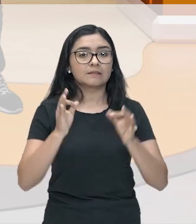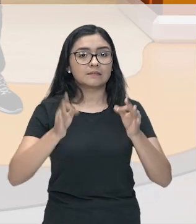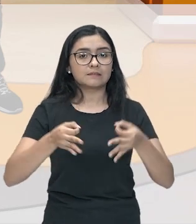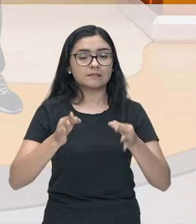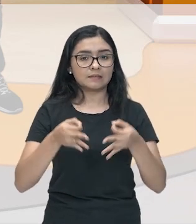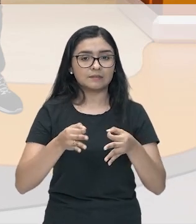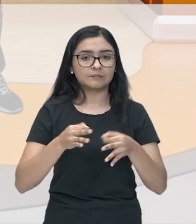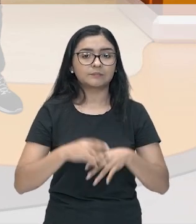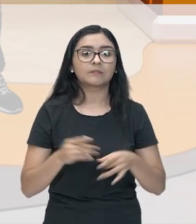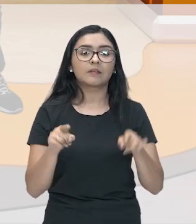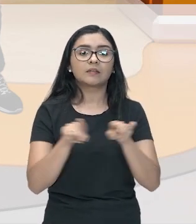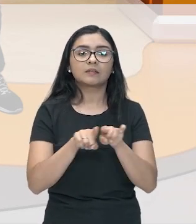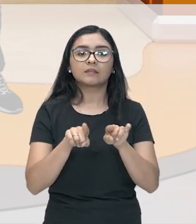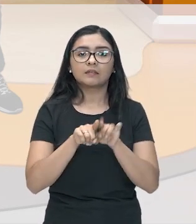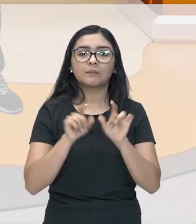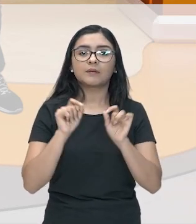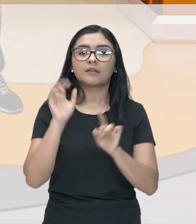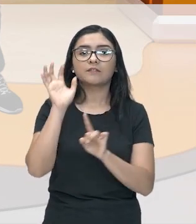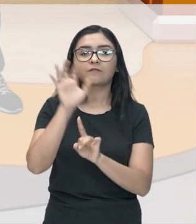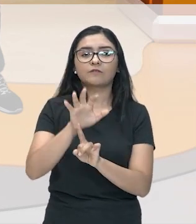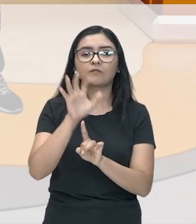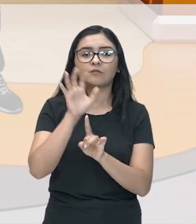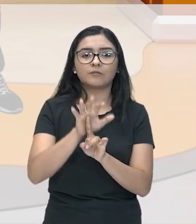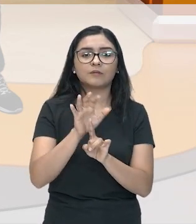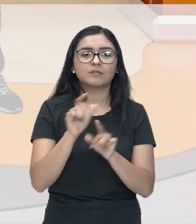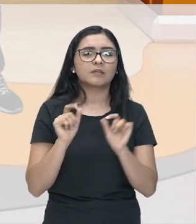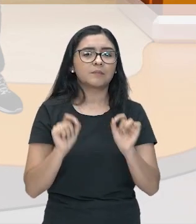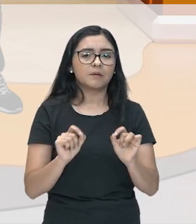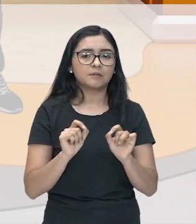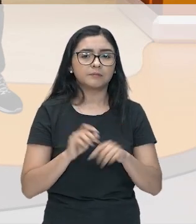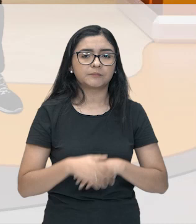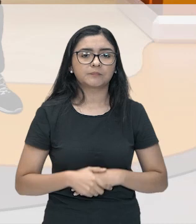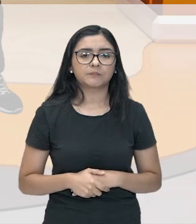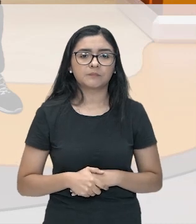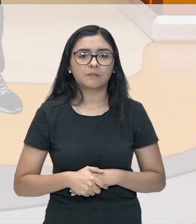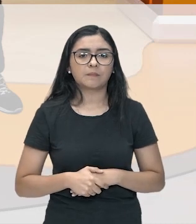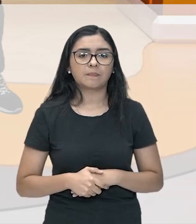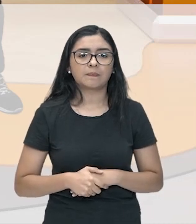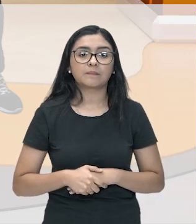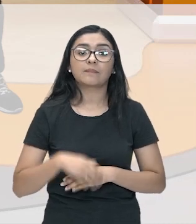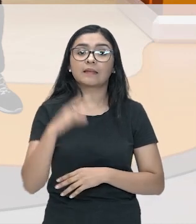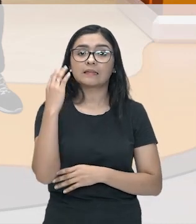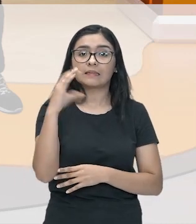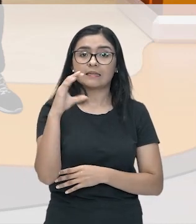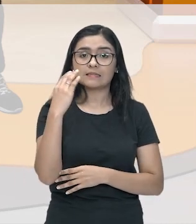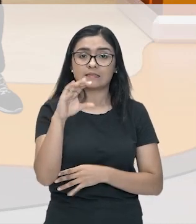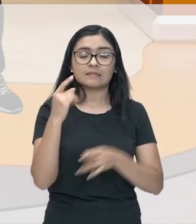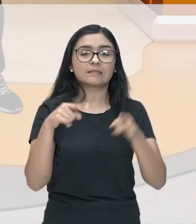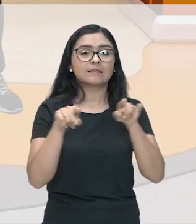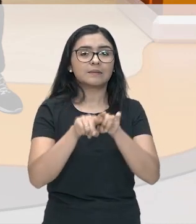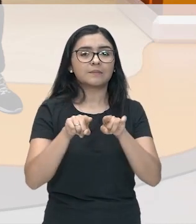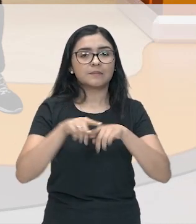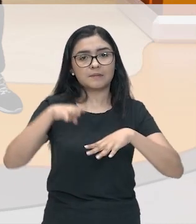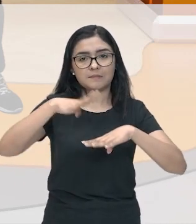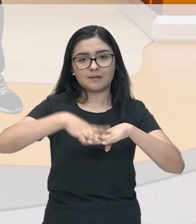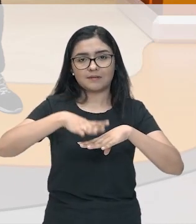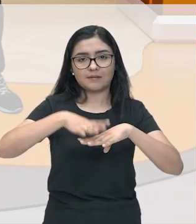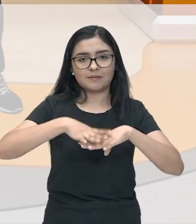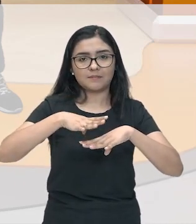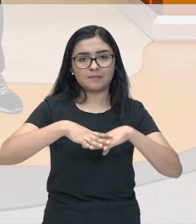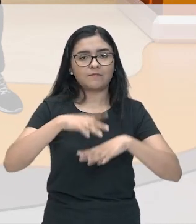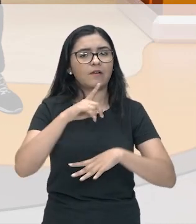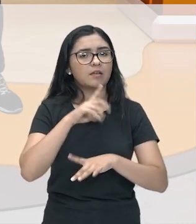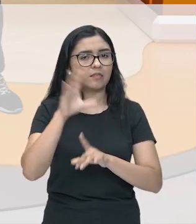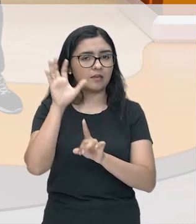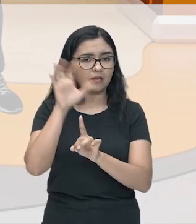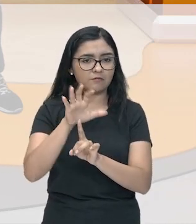Vamos ver também essa influência onde mais, professor? Ora, na ciência e na matemática. A gente também vai ter uma